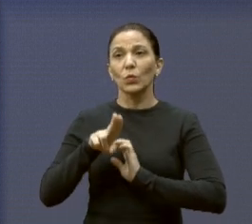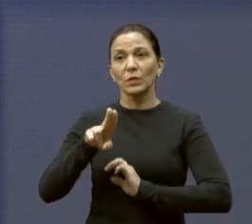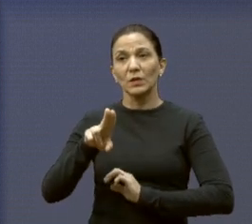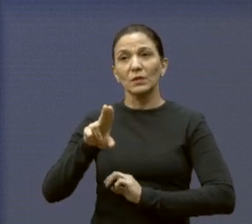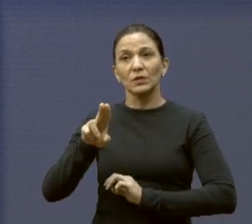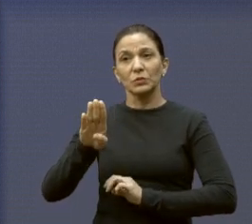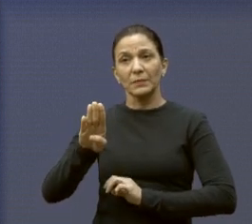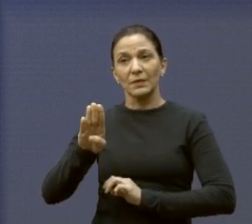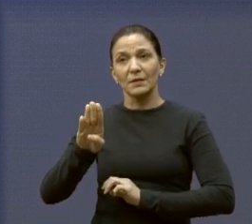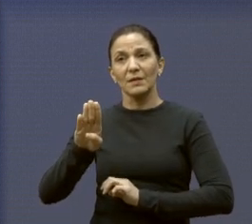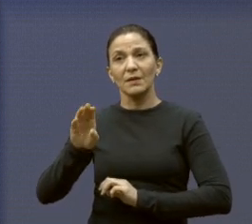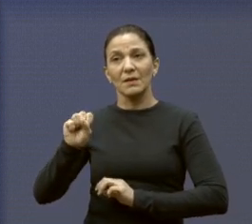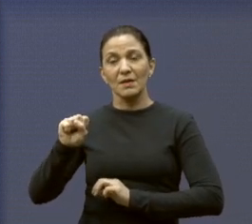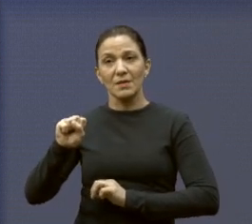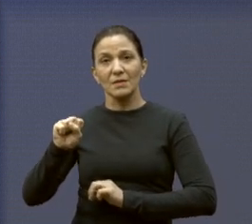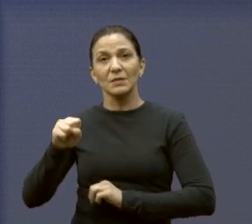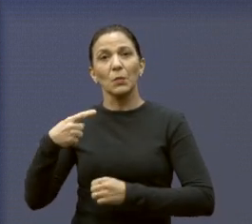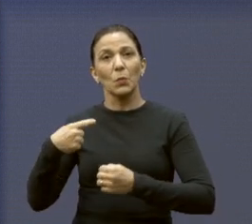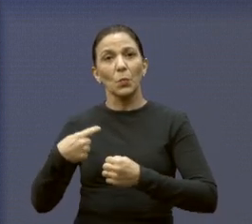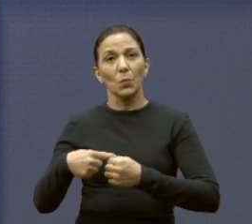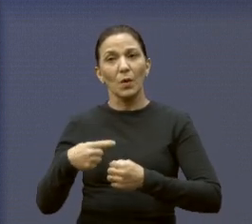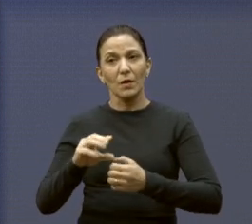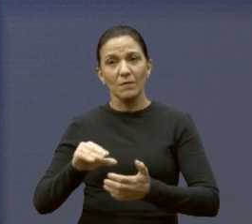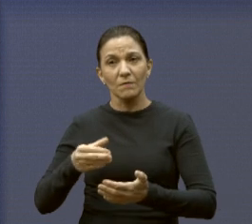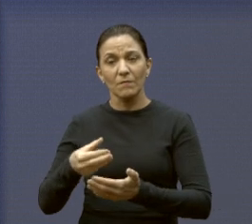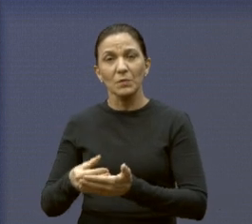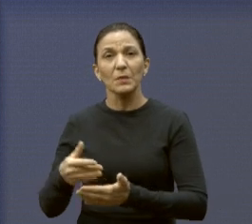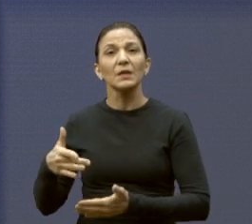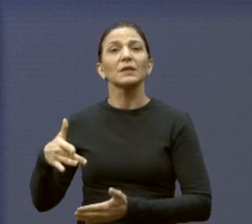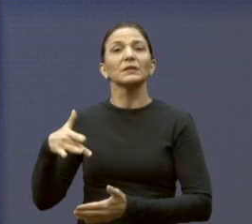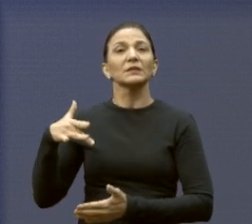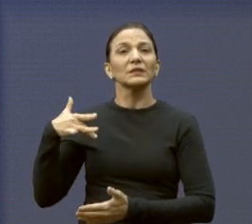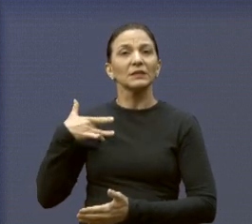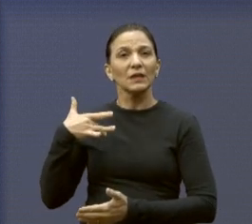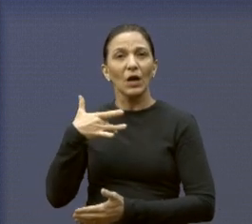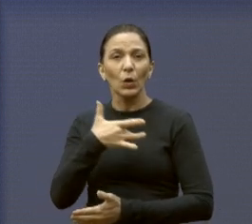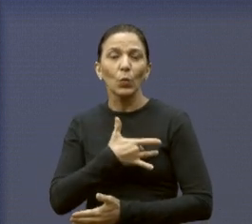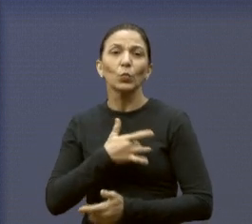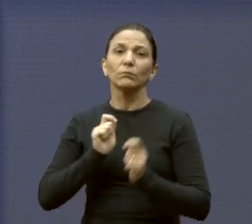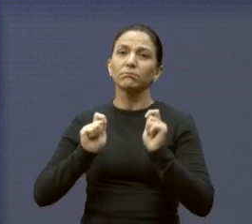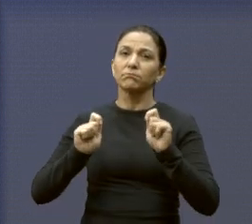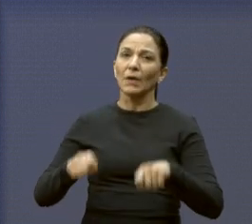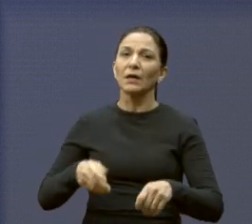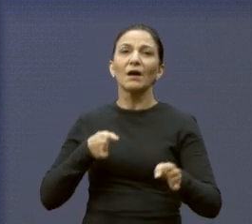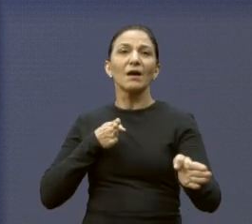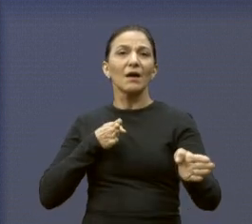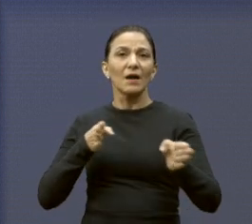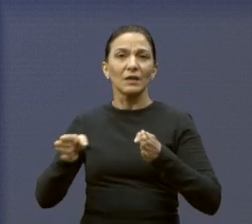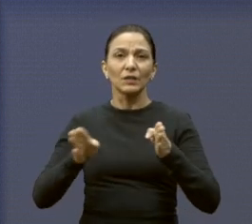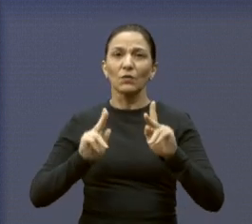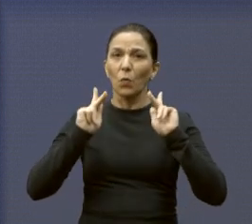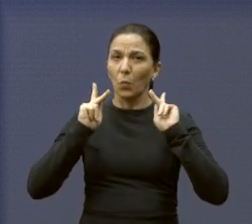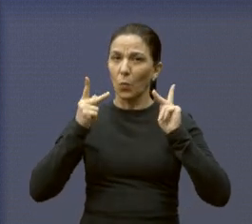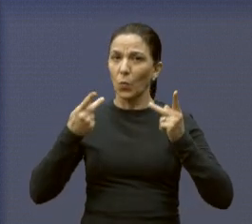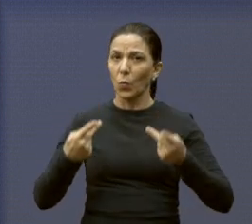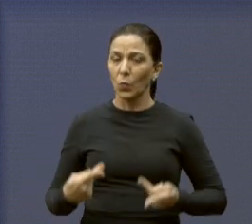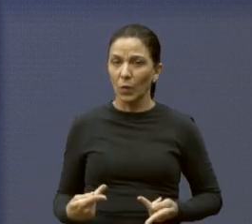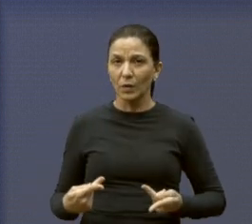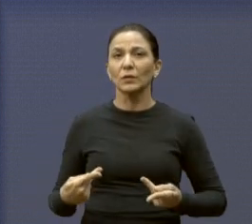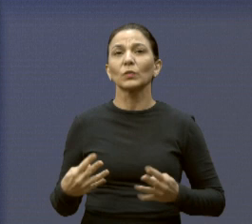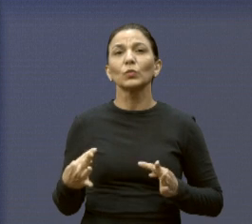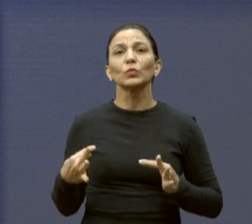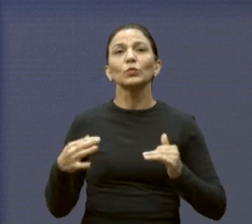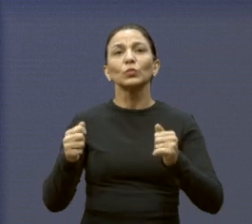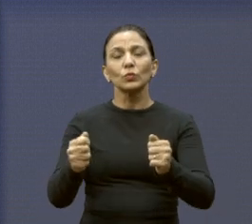representam o investimento em um sistema de saúde eficiente, acessível e humano, garantindo que